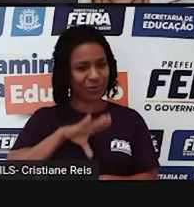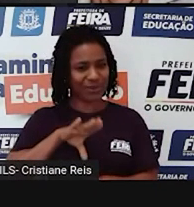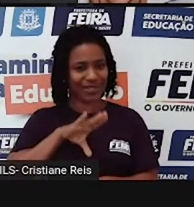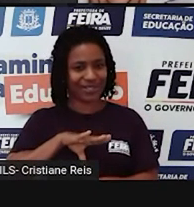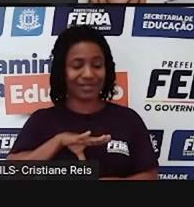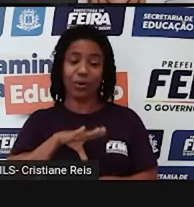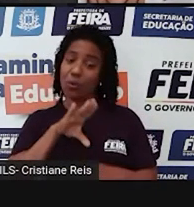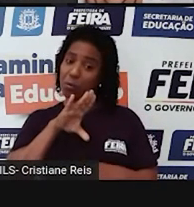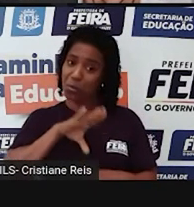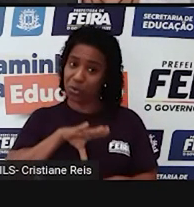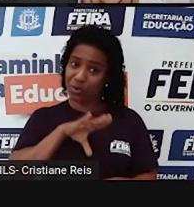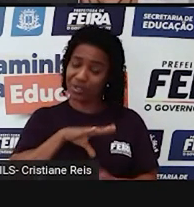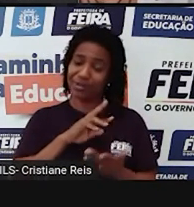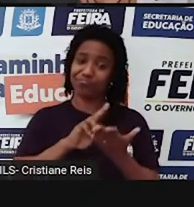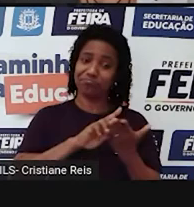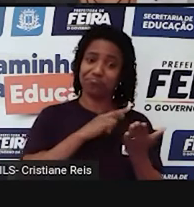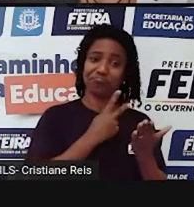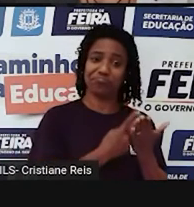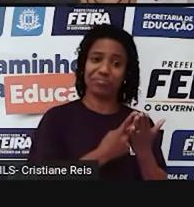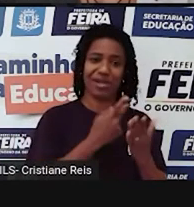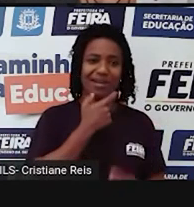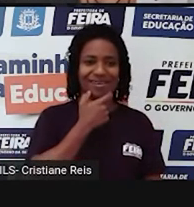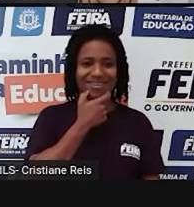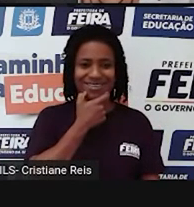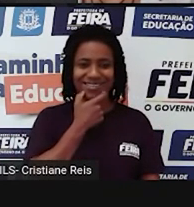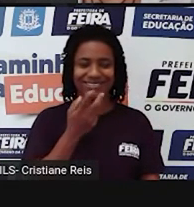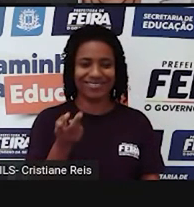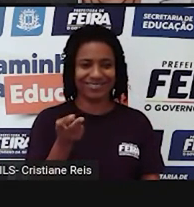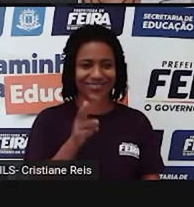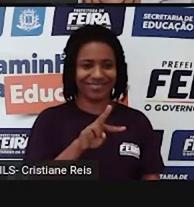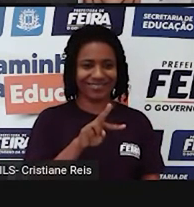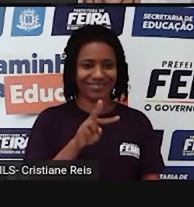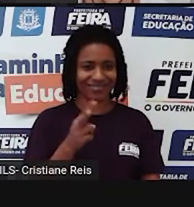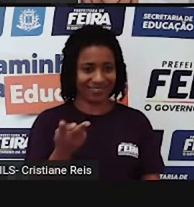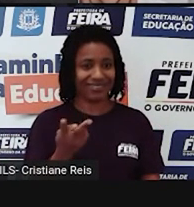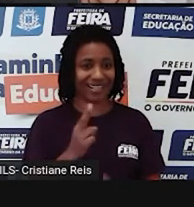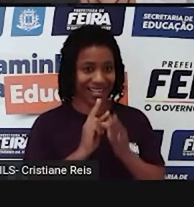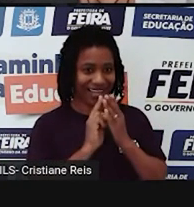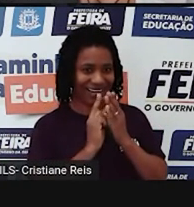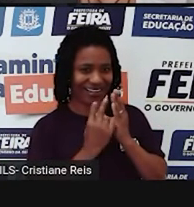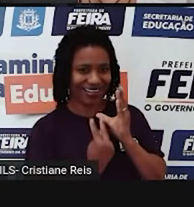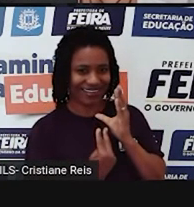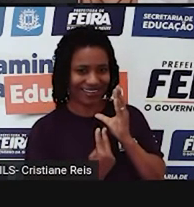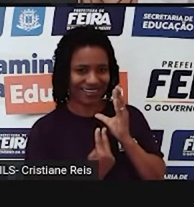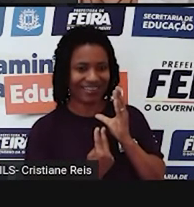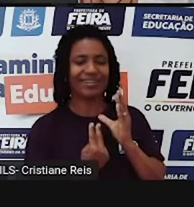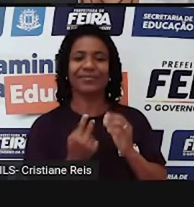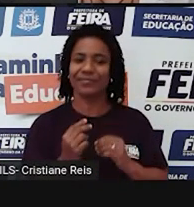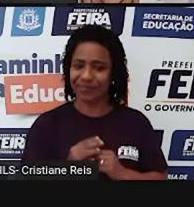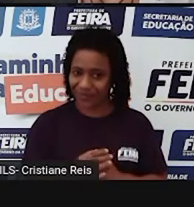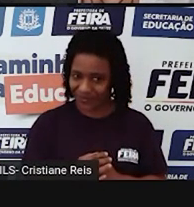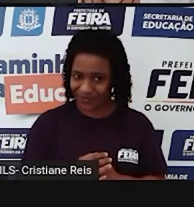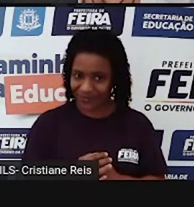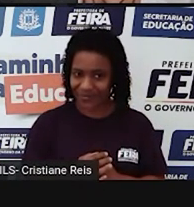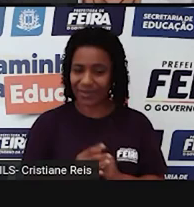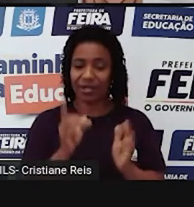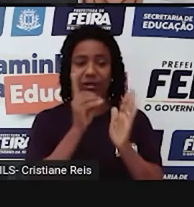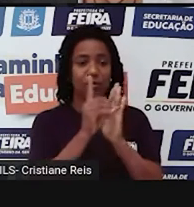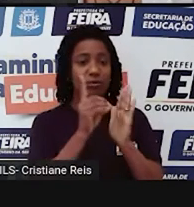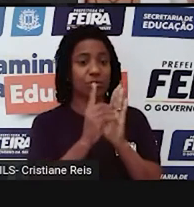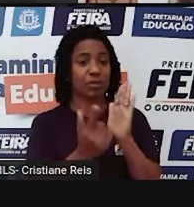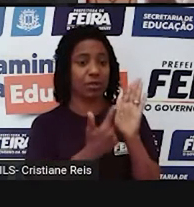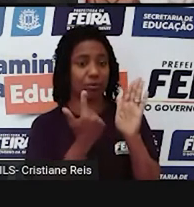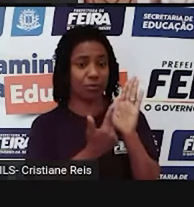português traduzida para o inglês Geralmente os dicionários são organizados assim são